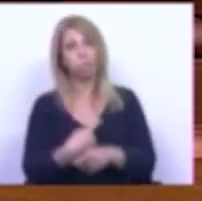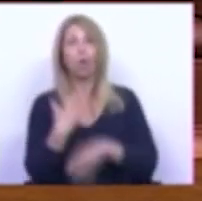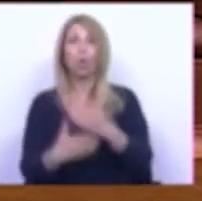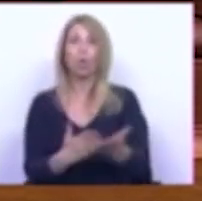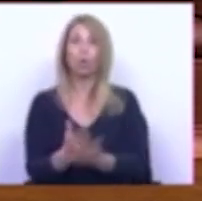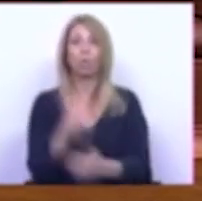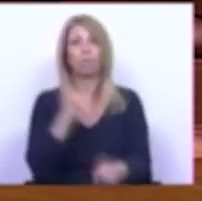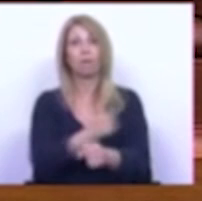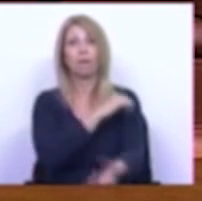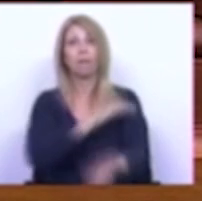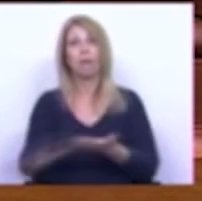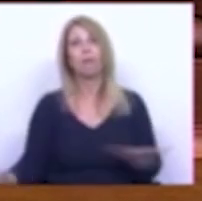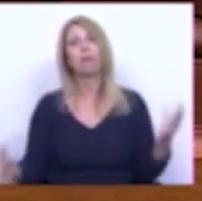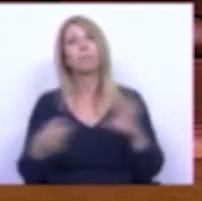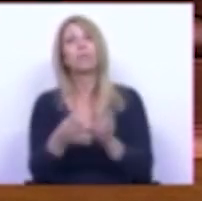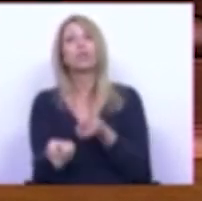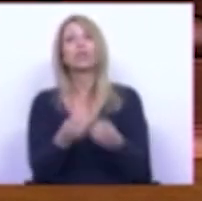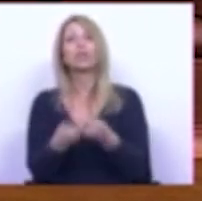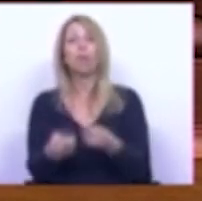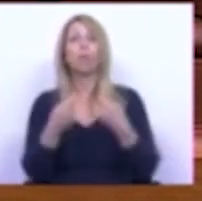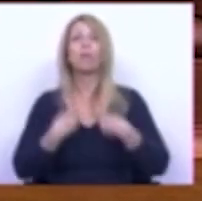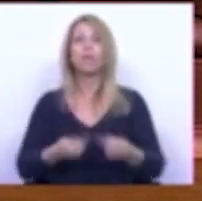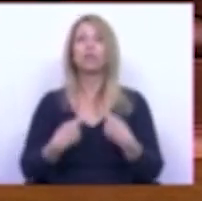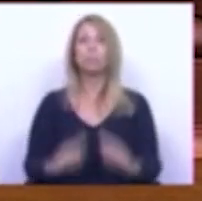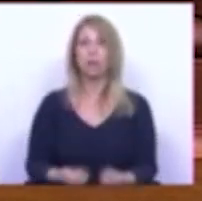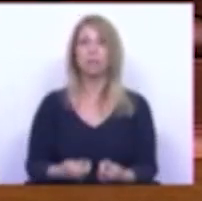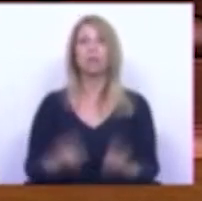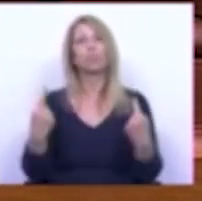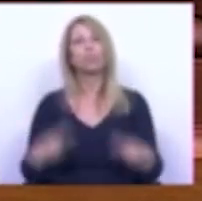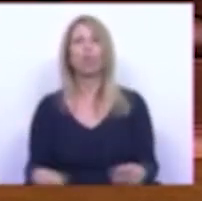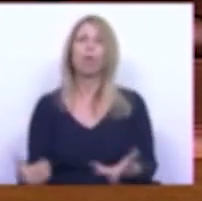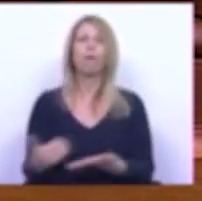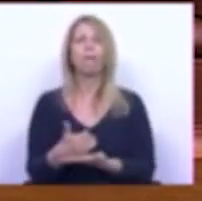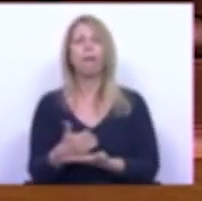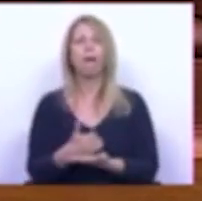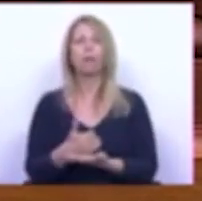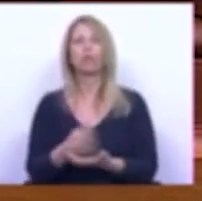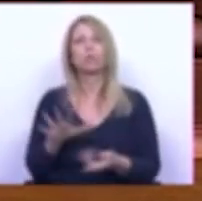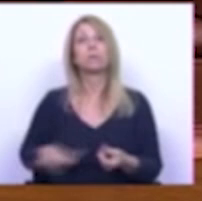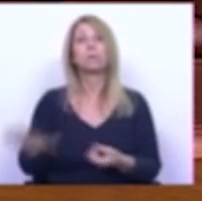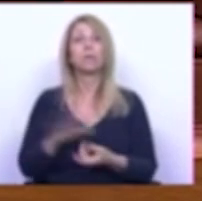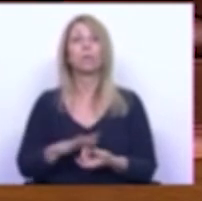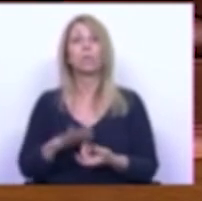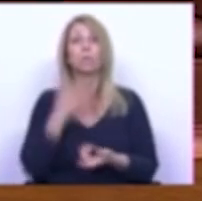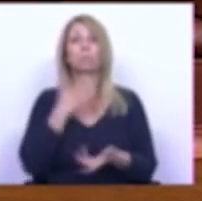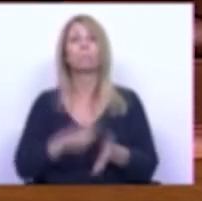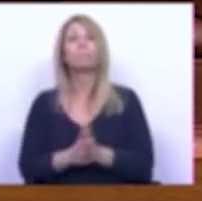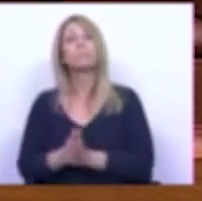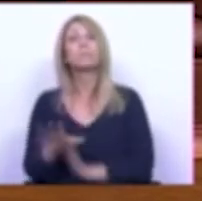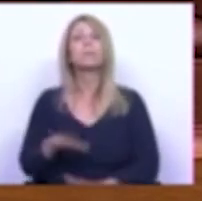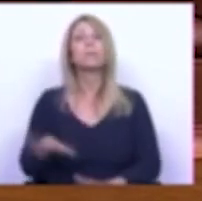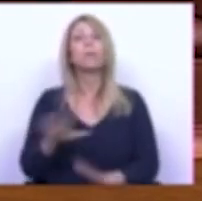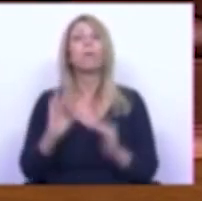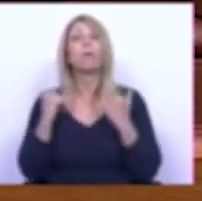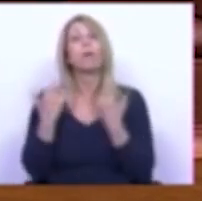fazer ao nível da gestão da despesa e ficar-se pelos ganhos meramente conjunturais que as circunstâncias